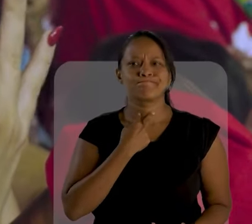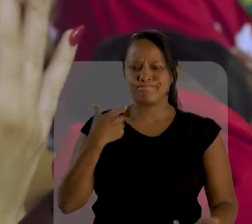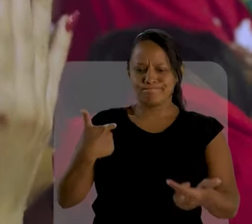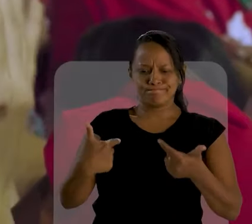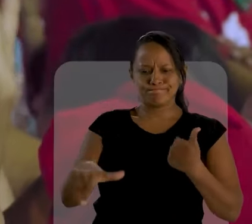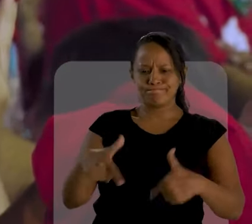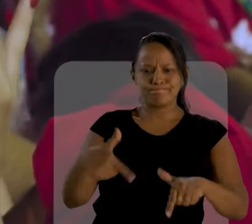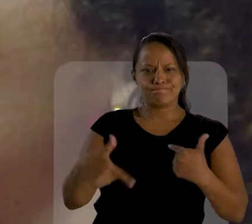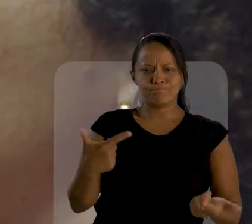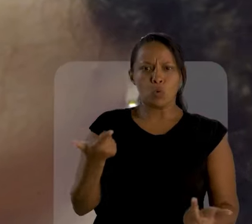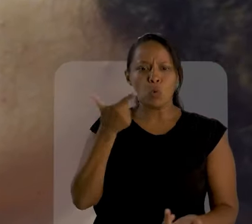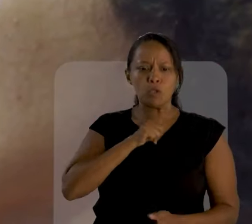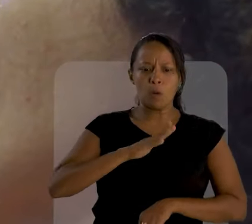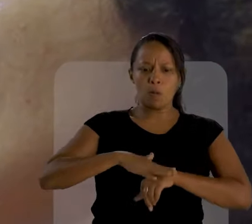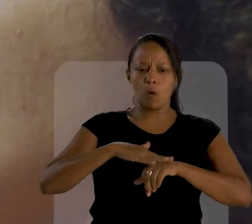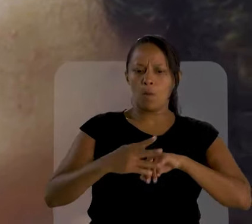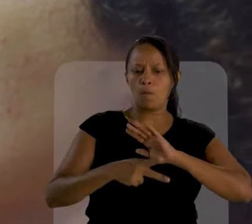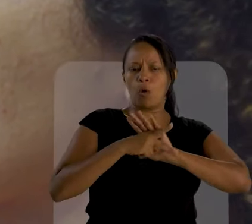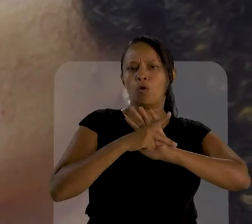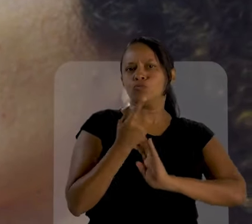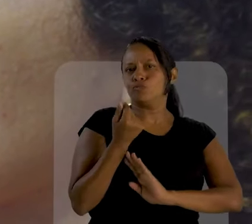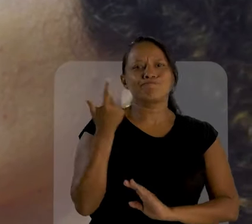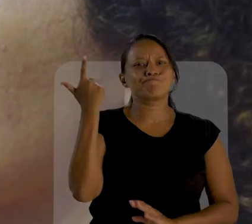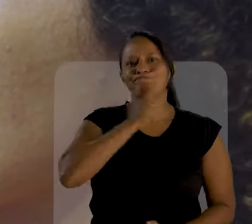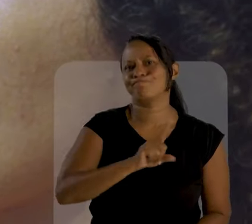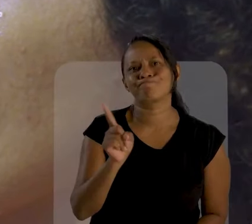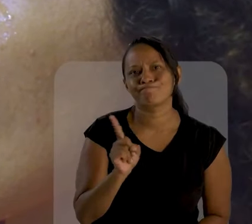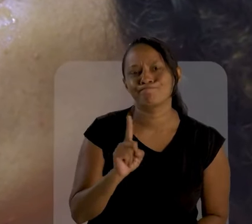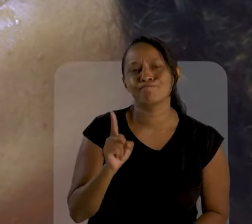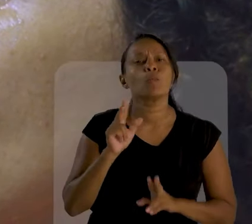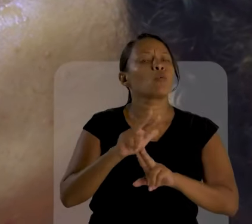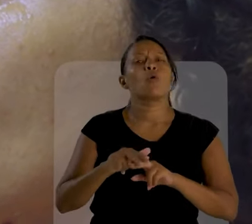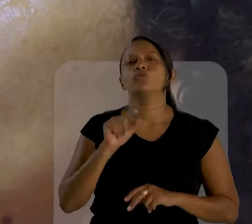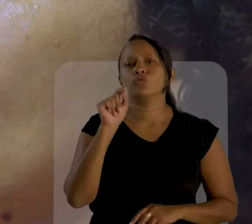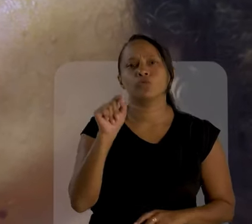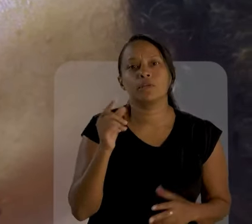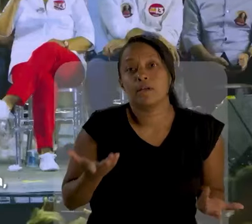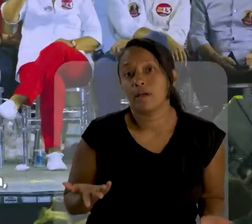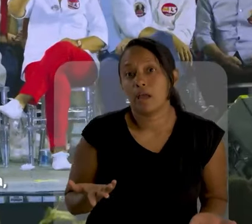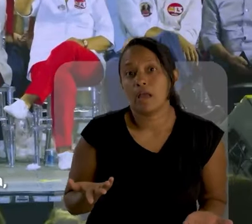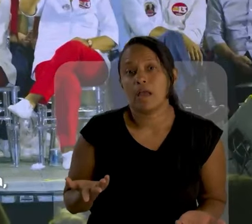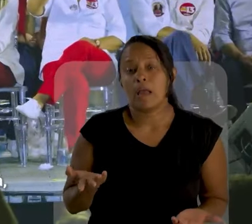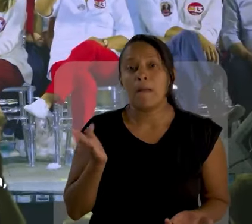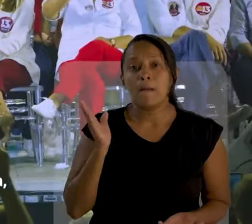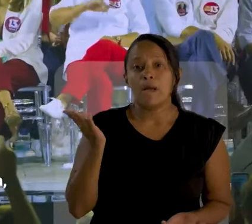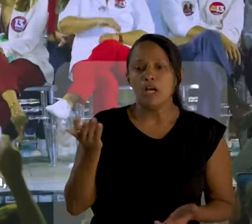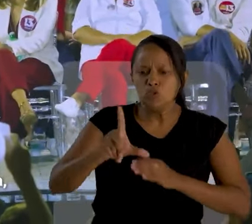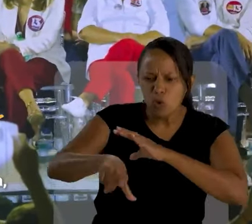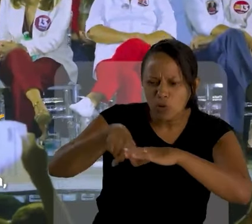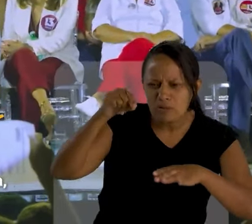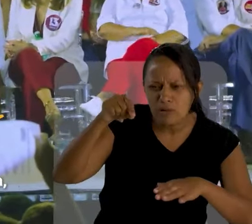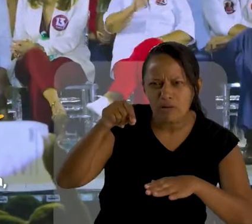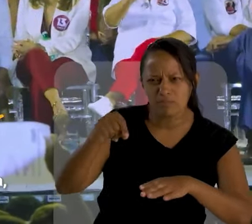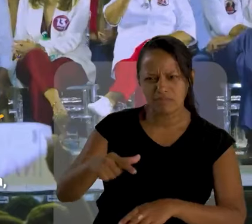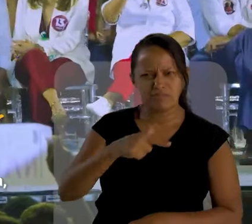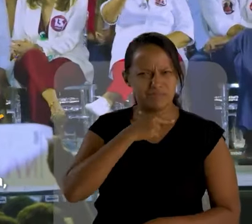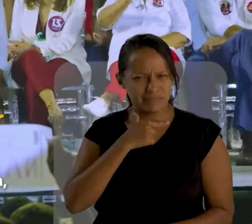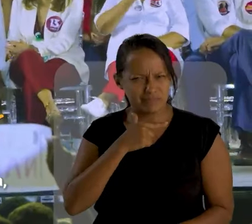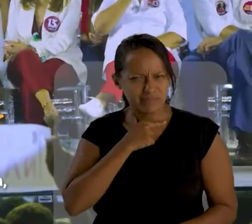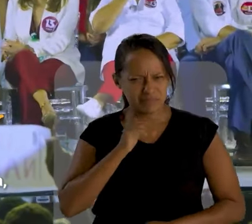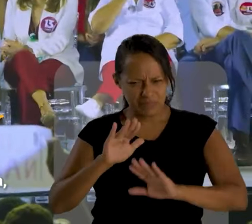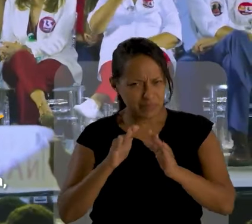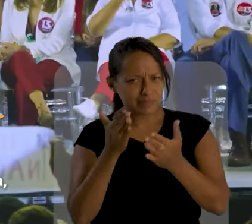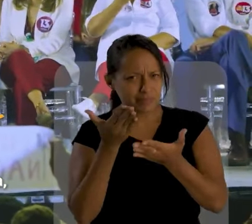podendo construir uma autonomia financeira, não estão podendo trabalhar, porque a crueldade de sortear a